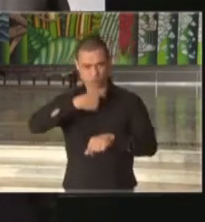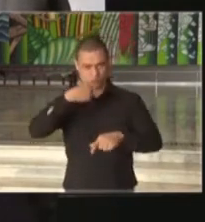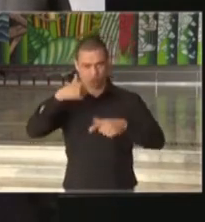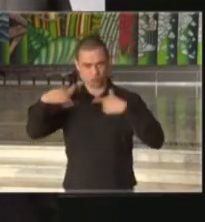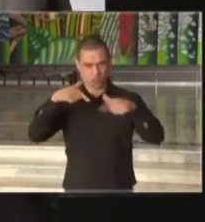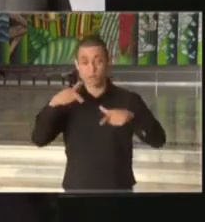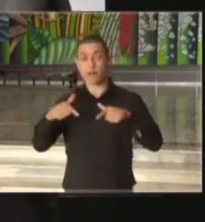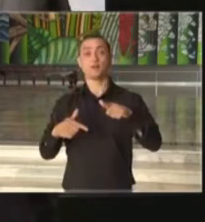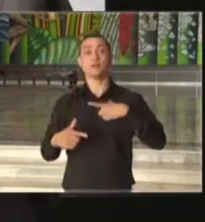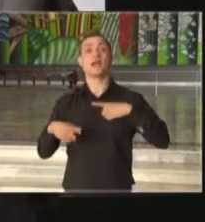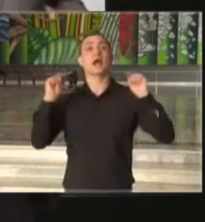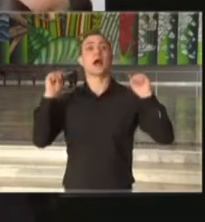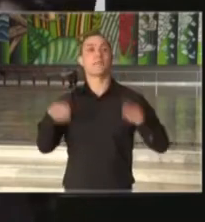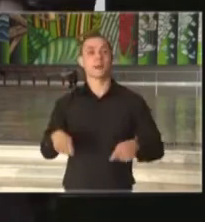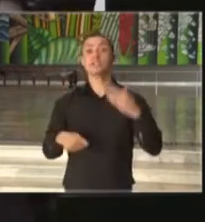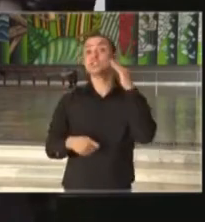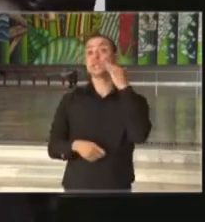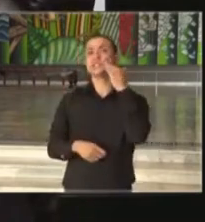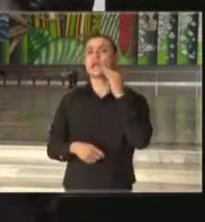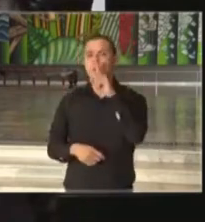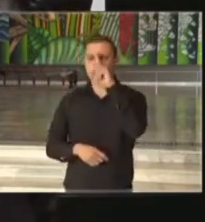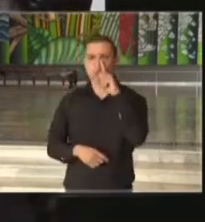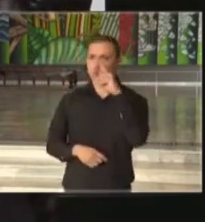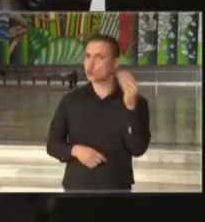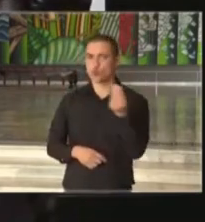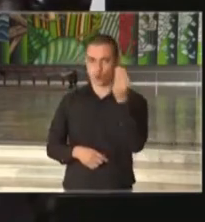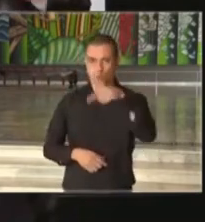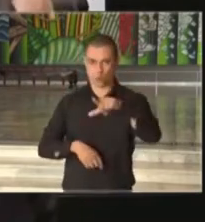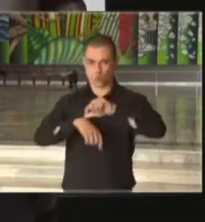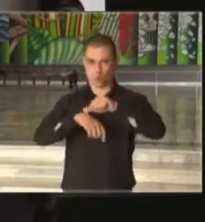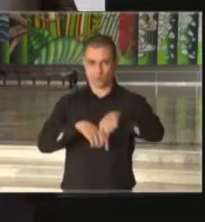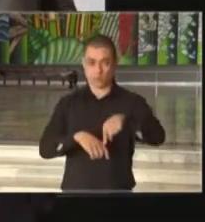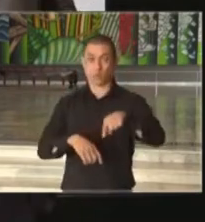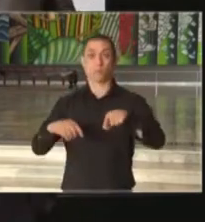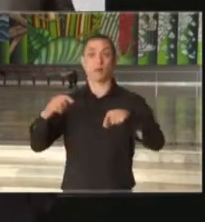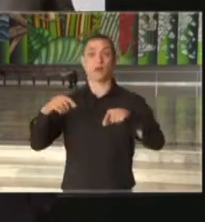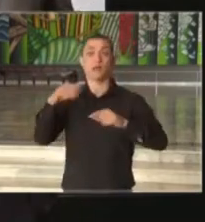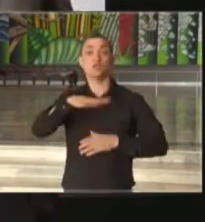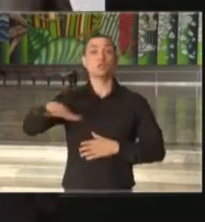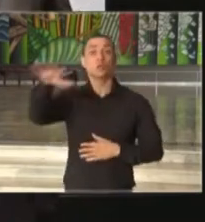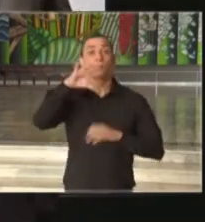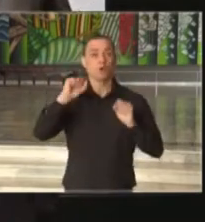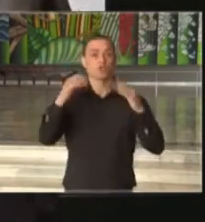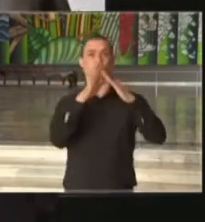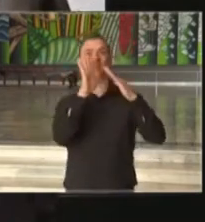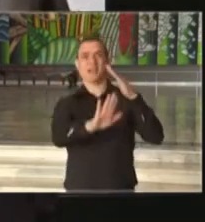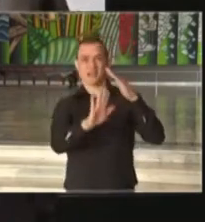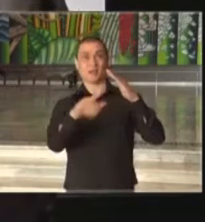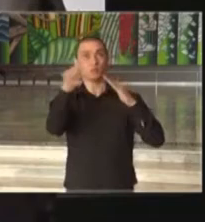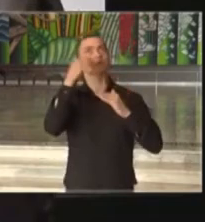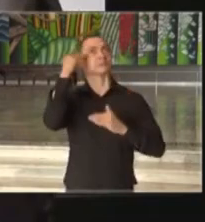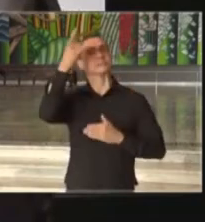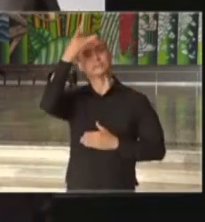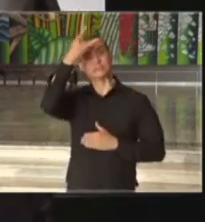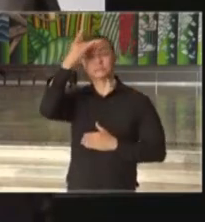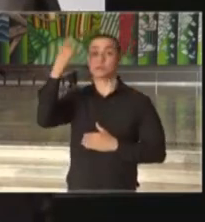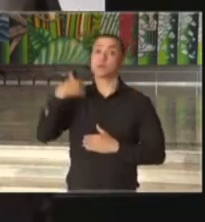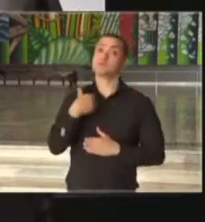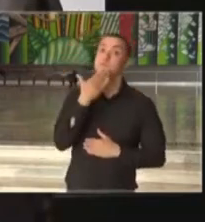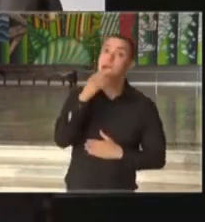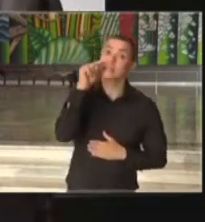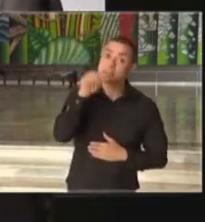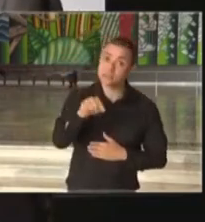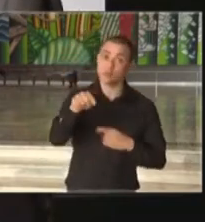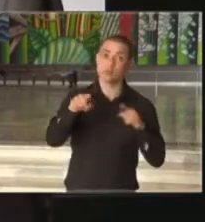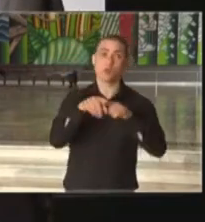sendo capazes de compreender a gravidade deste momento para que possam ficar reclusas nas suas casas, utilizando serviços